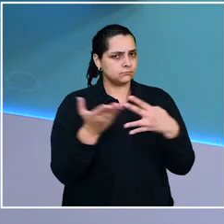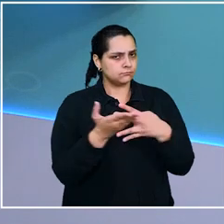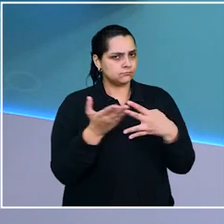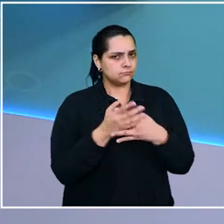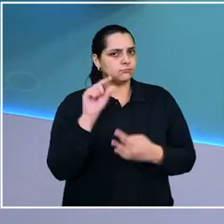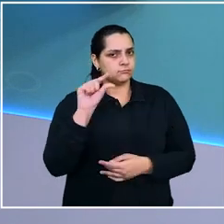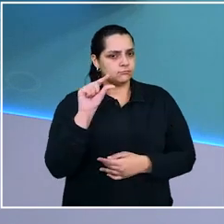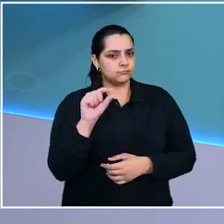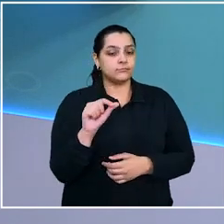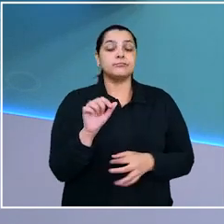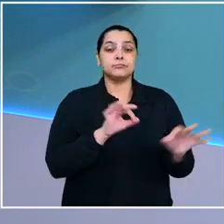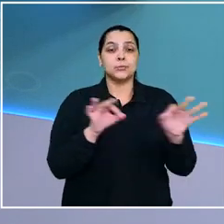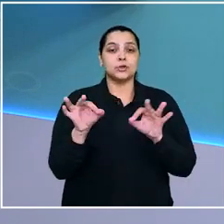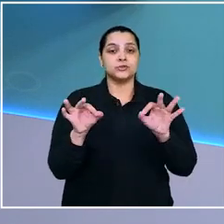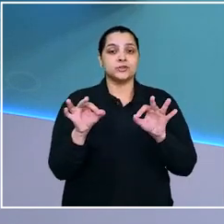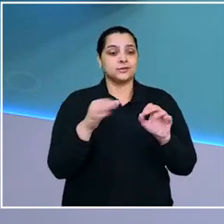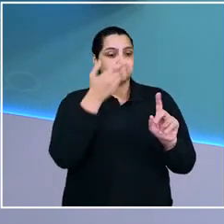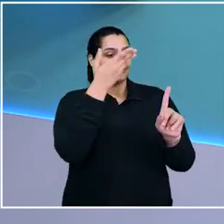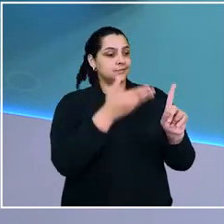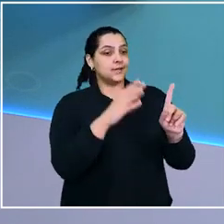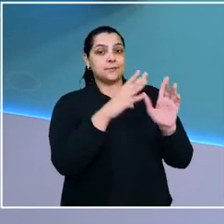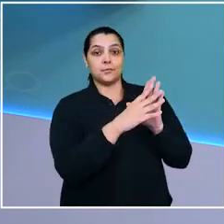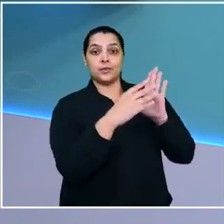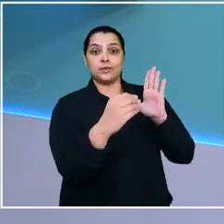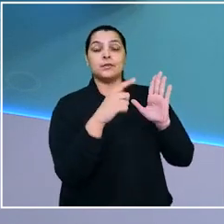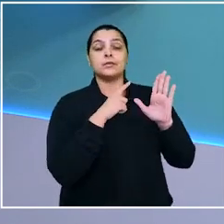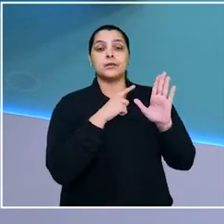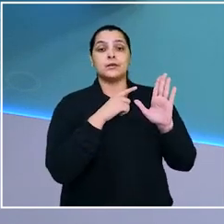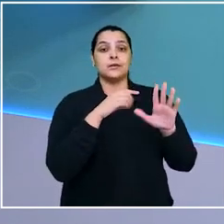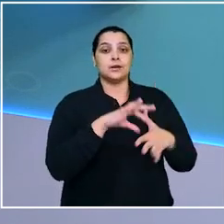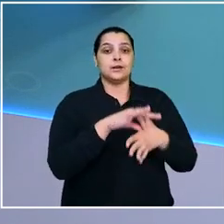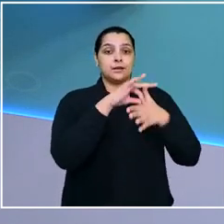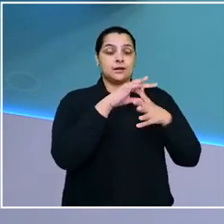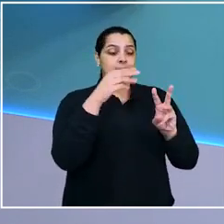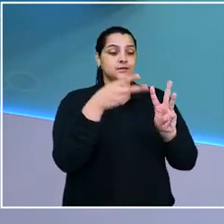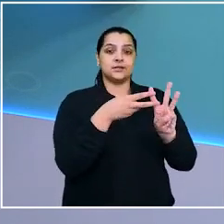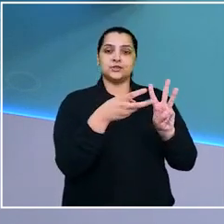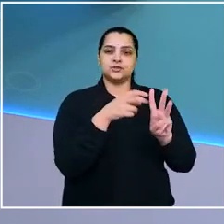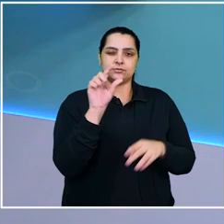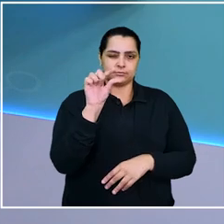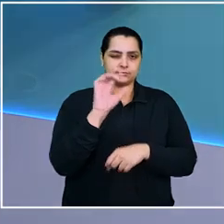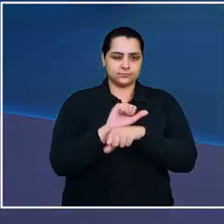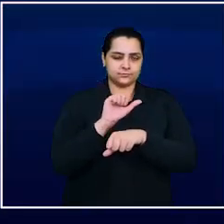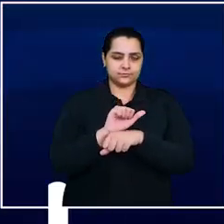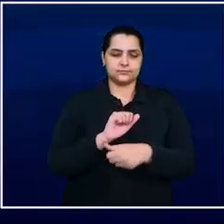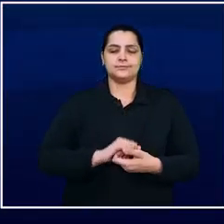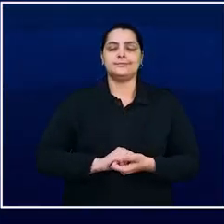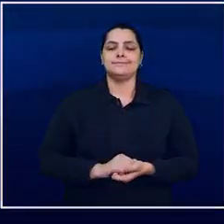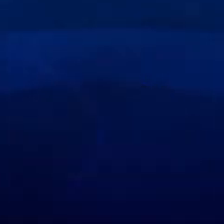logo após o intervalo, o projeto Gente que Inspira homenageia lideranças indígenas. A gente volta já.